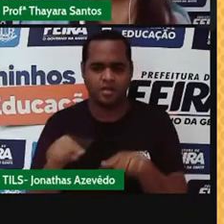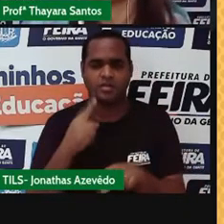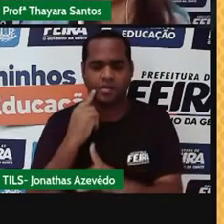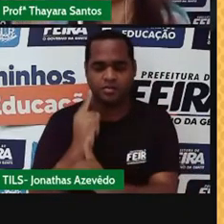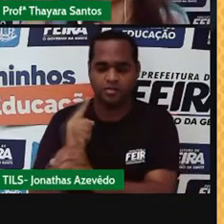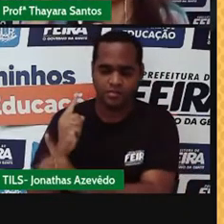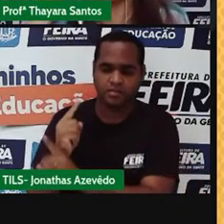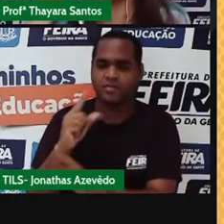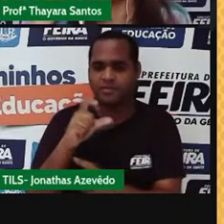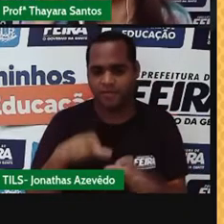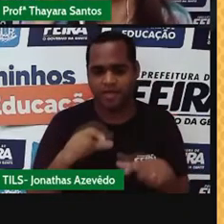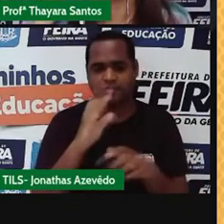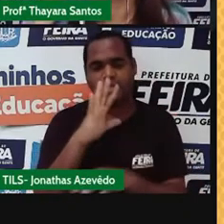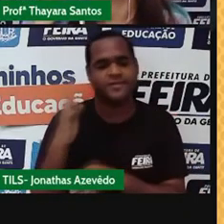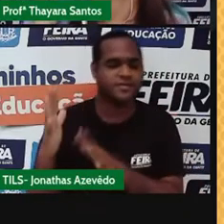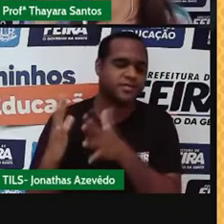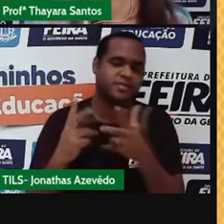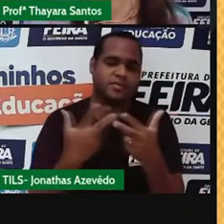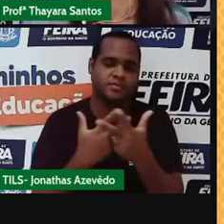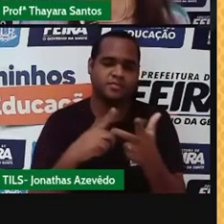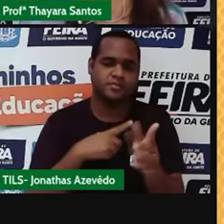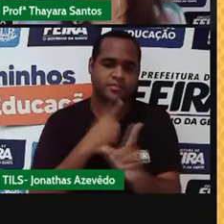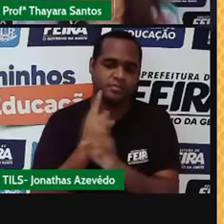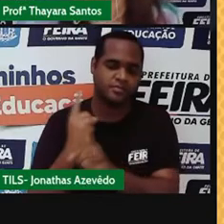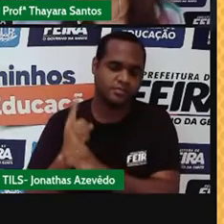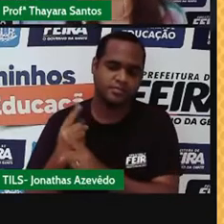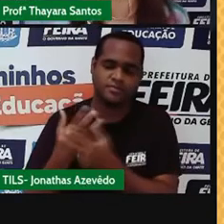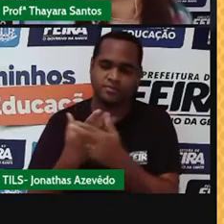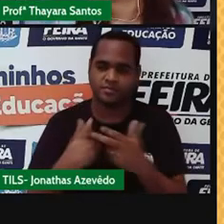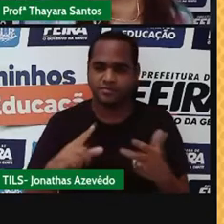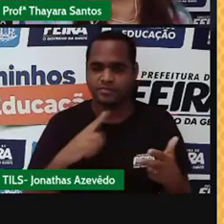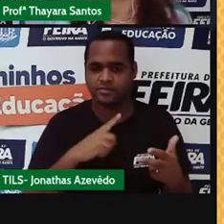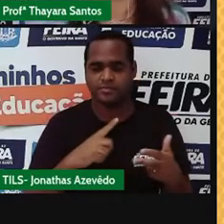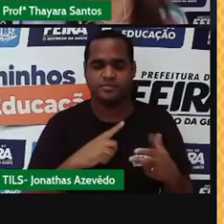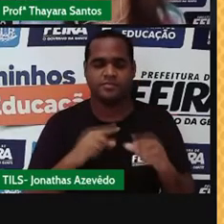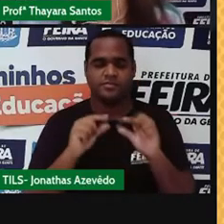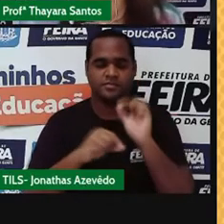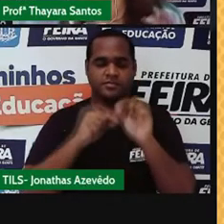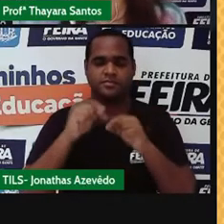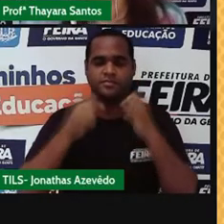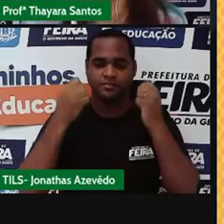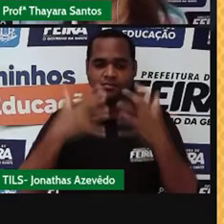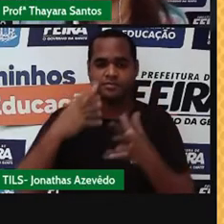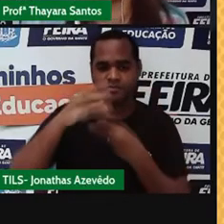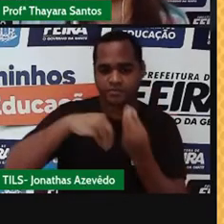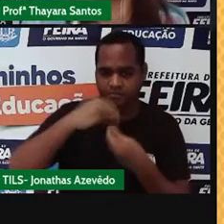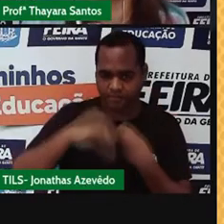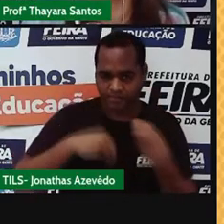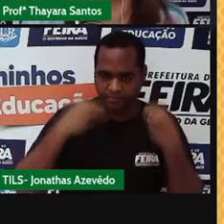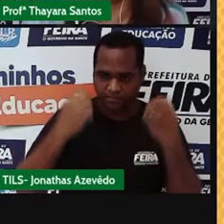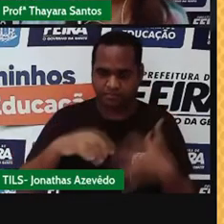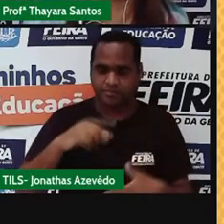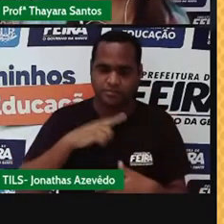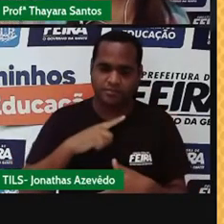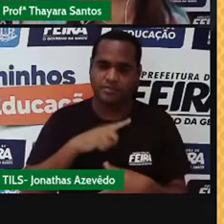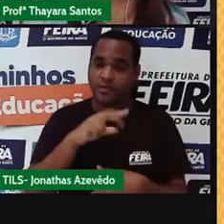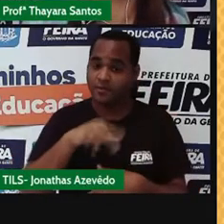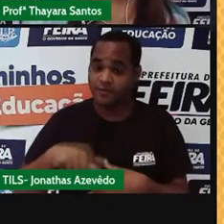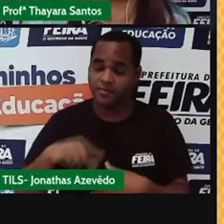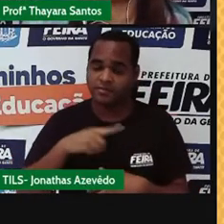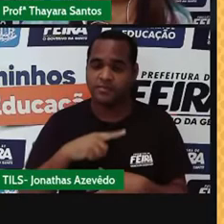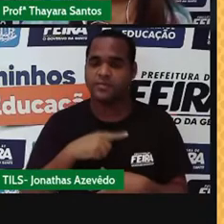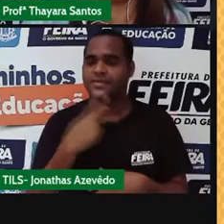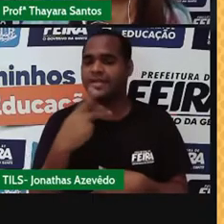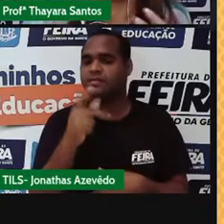gente encontra na natureza, elas não estão na forma de substâncias, mas sim na forma de misturas, como é o exemplo do ar, que ele